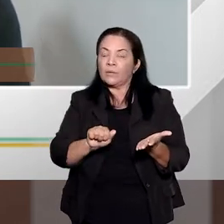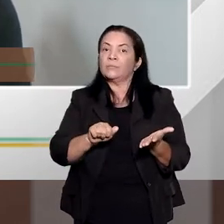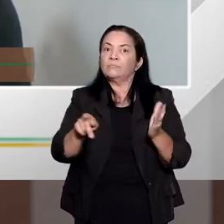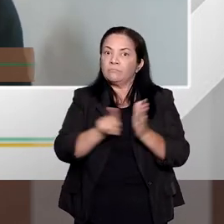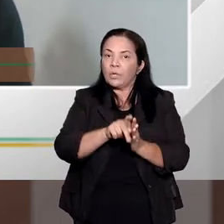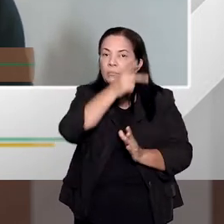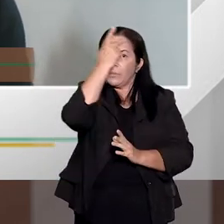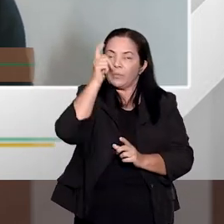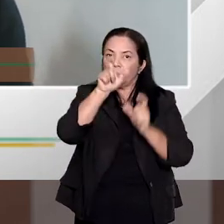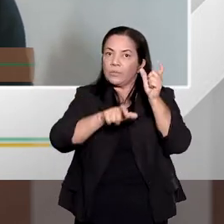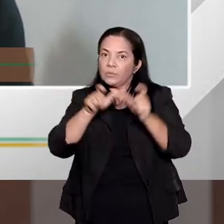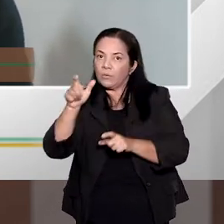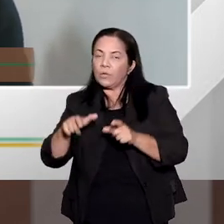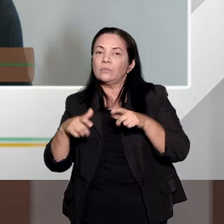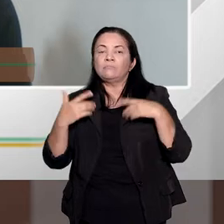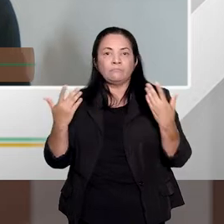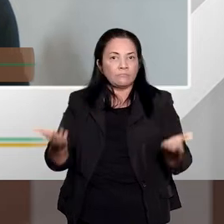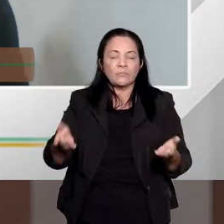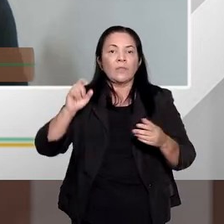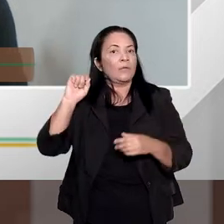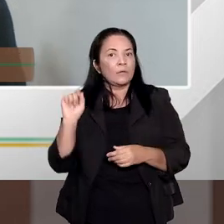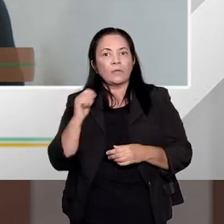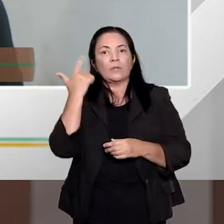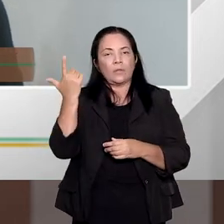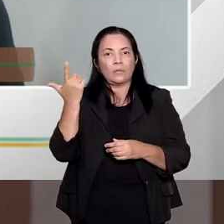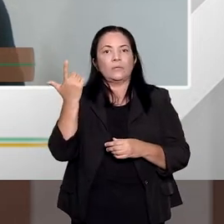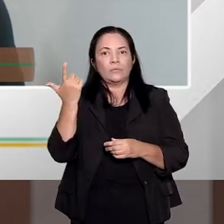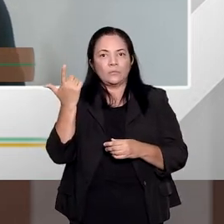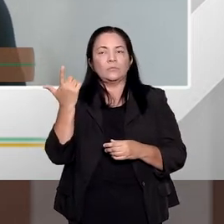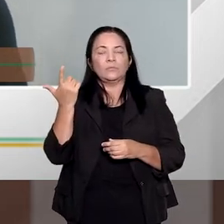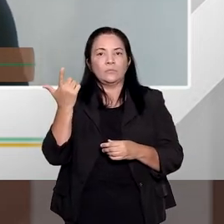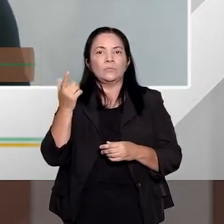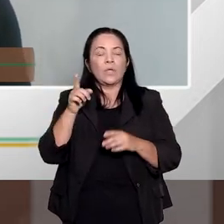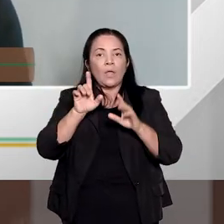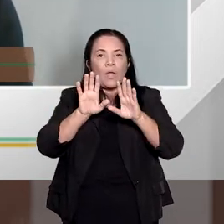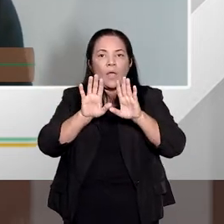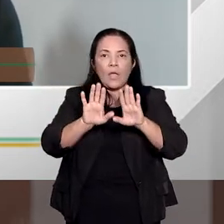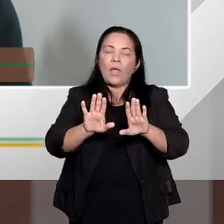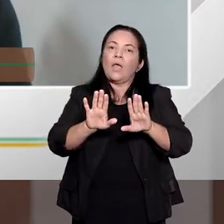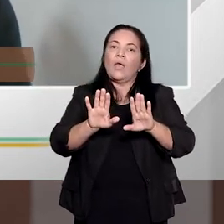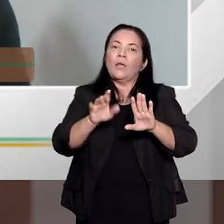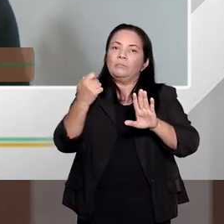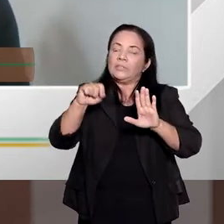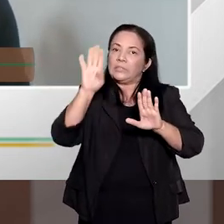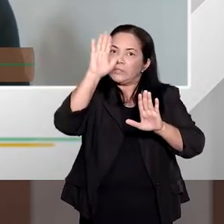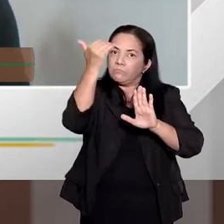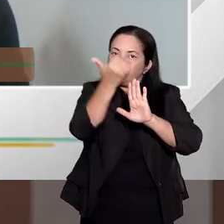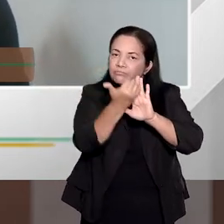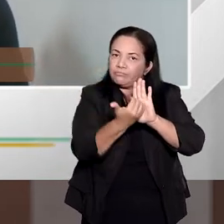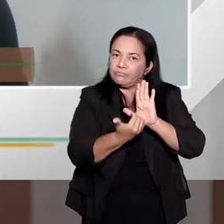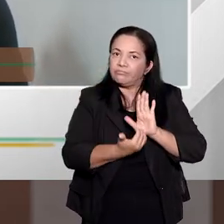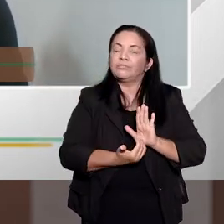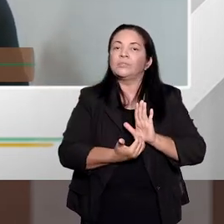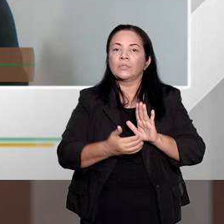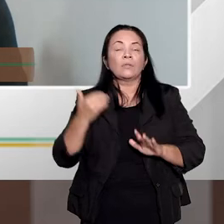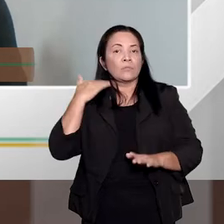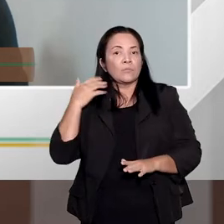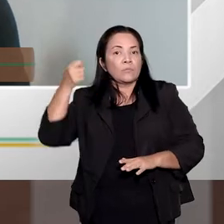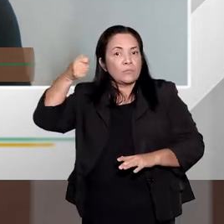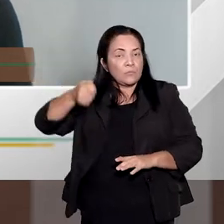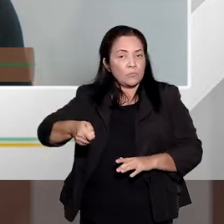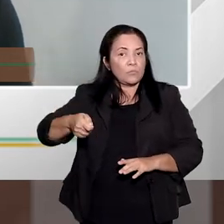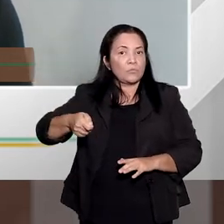então é uma atividade judicial, é claro que também é discricionária, mas discricionária no sentido também do juiz,